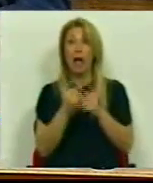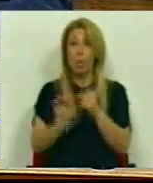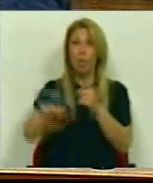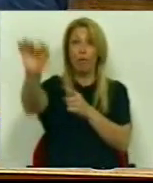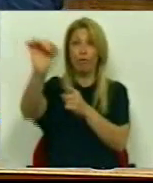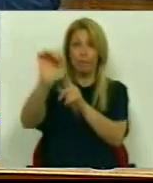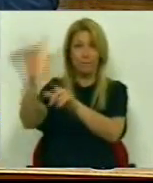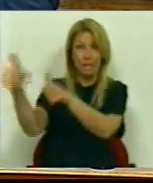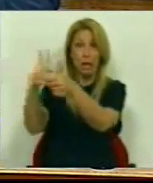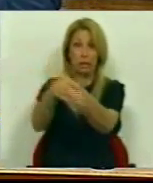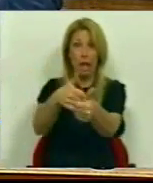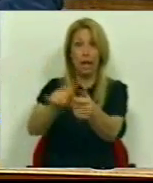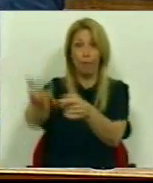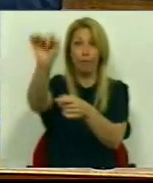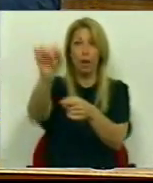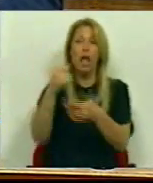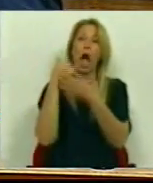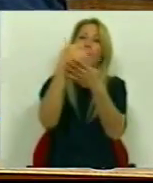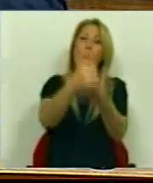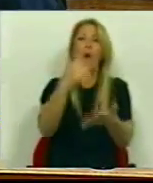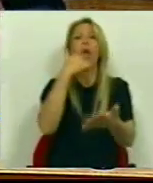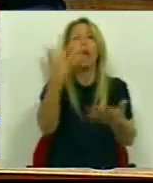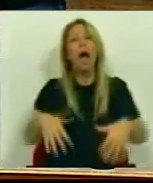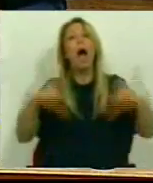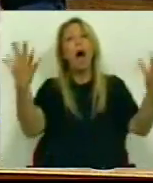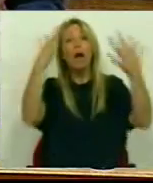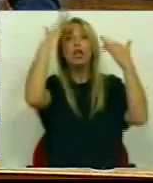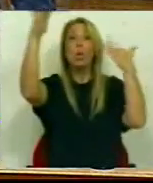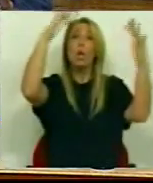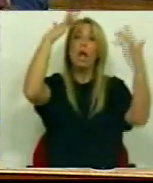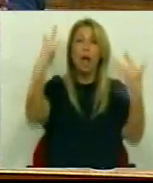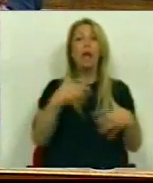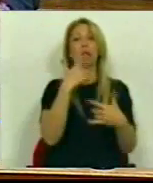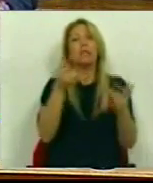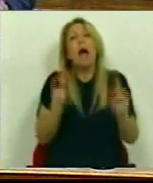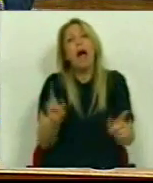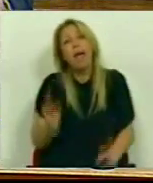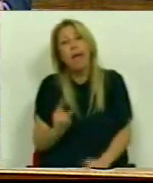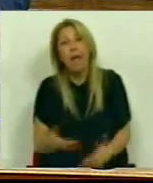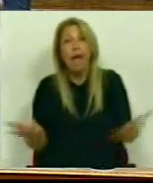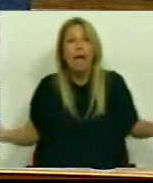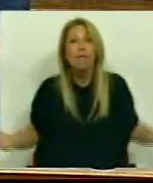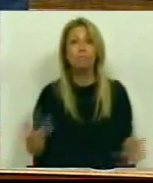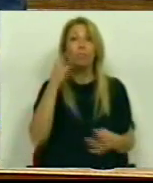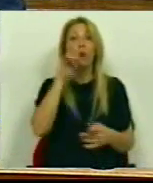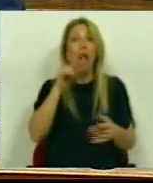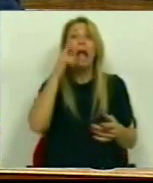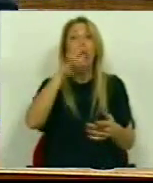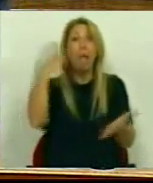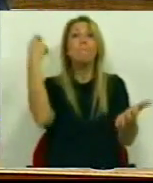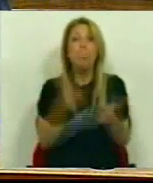e apoiantes Vêm desenvolvendo a teoria que é assim Porque manda quem paga